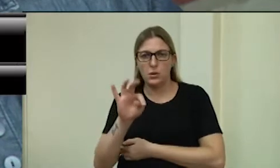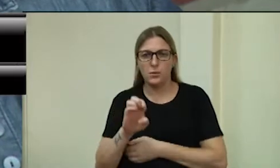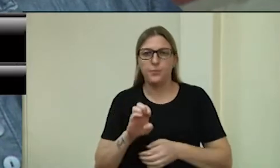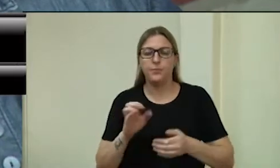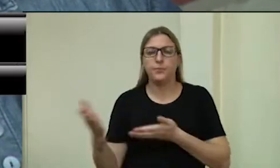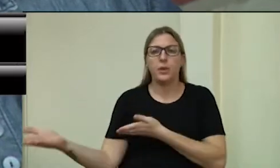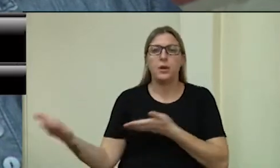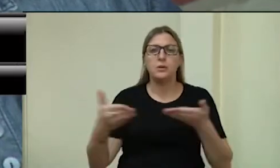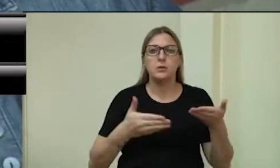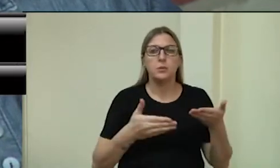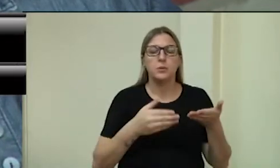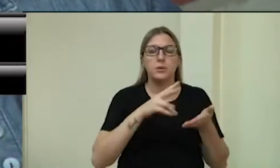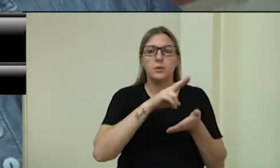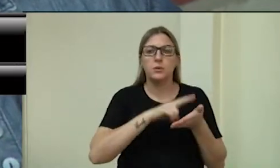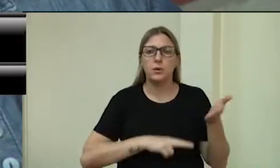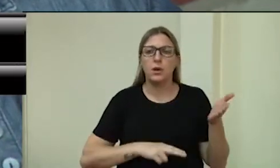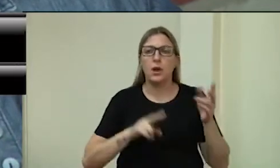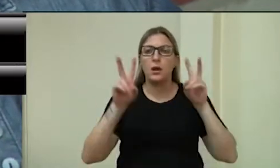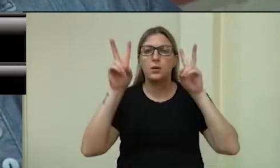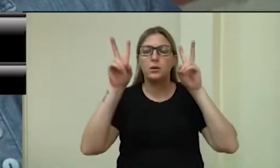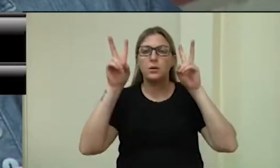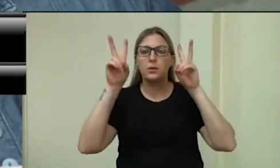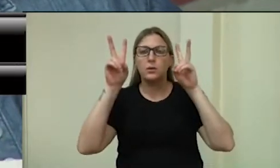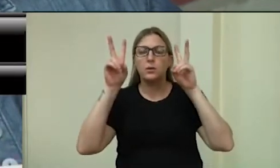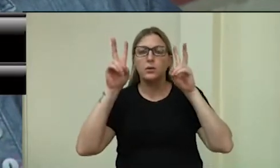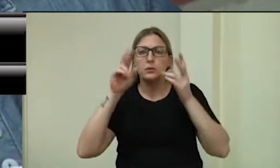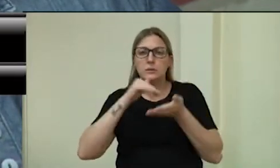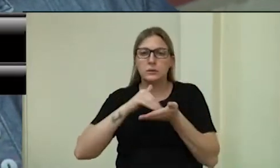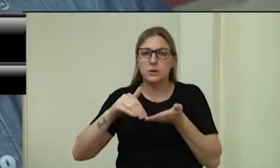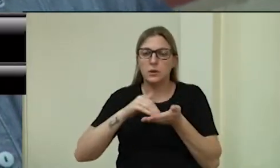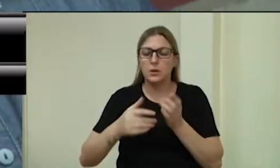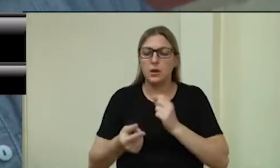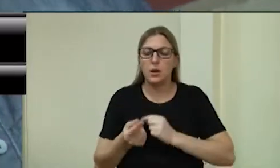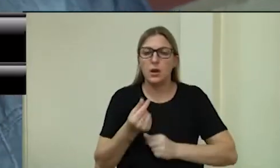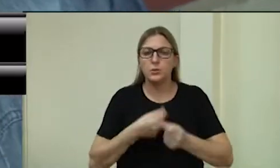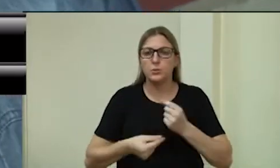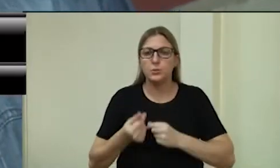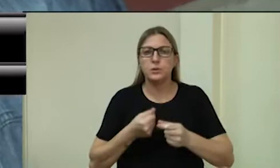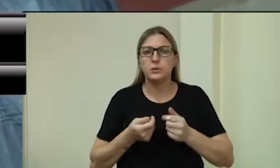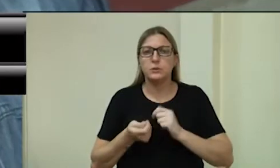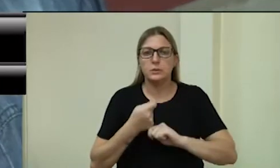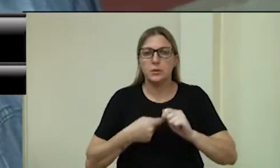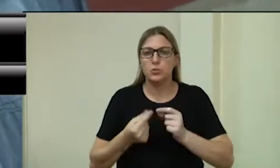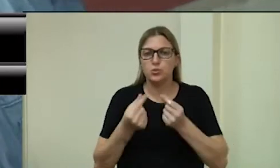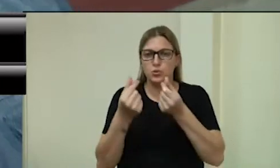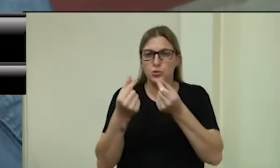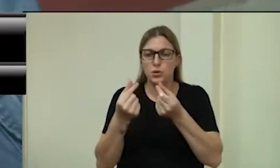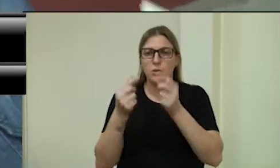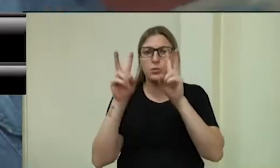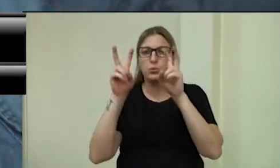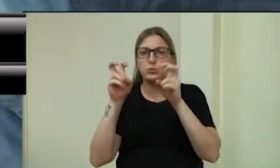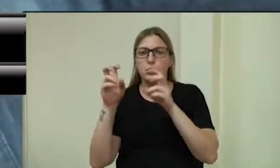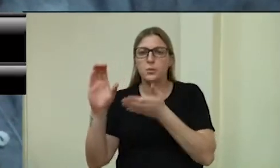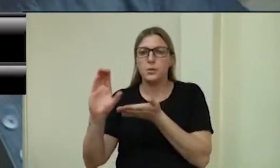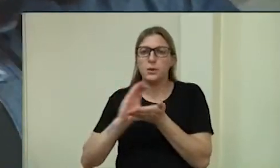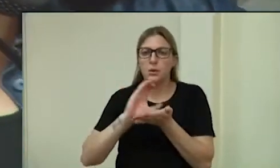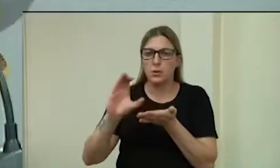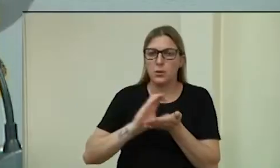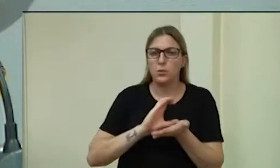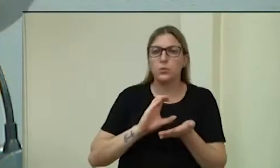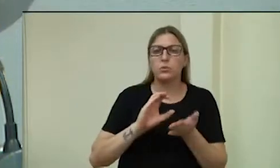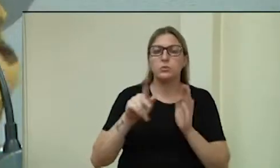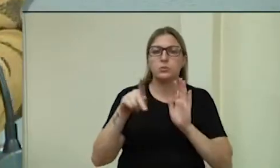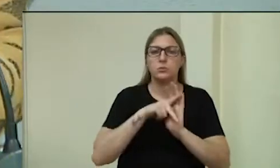referente ao recebimento de recursos federais em conta municipal. Lido, senhora presidente. Muito obrigada,